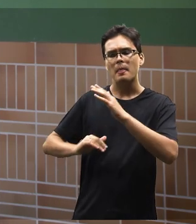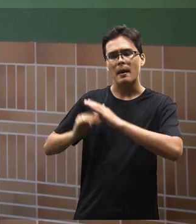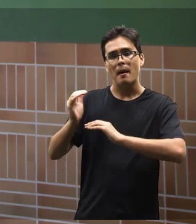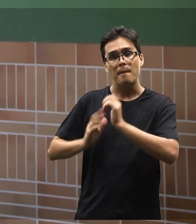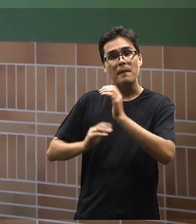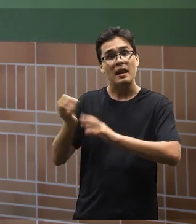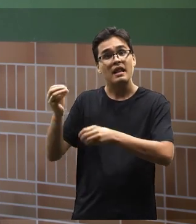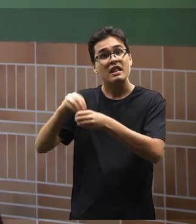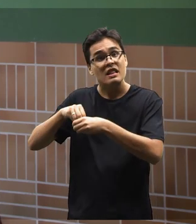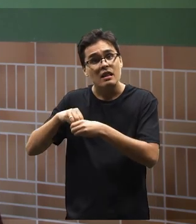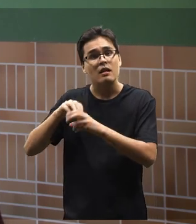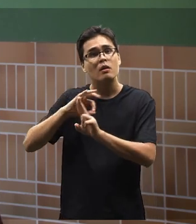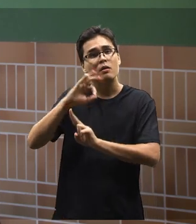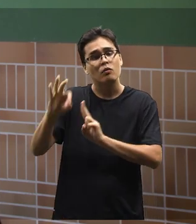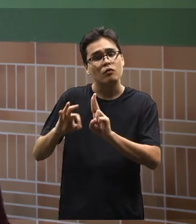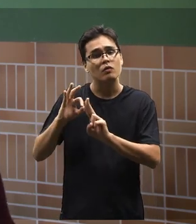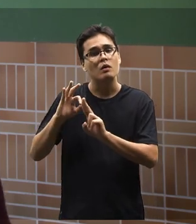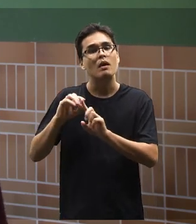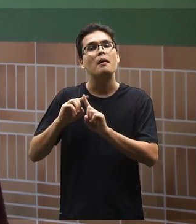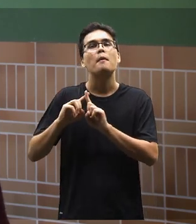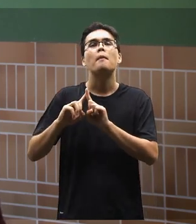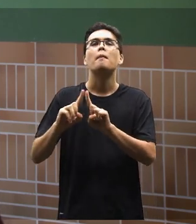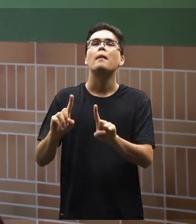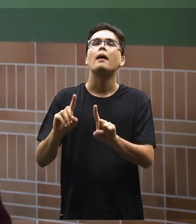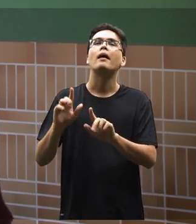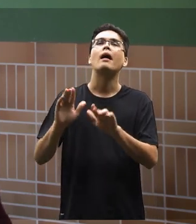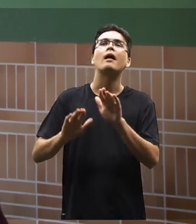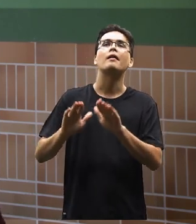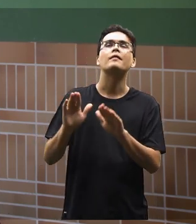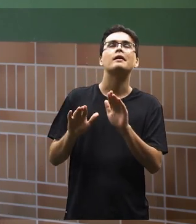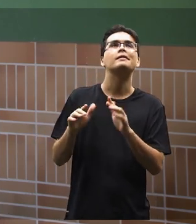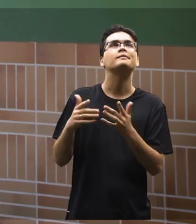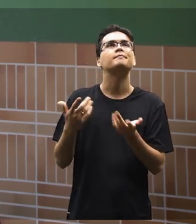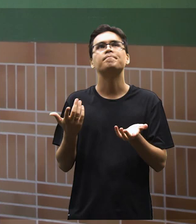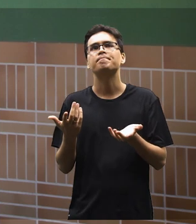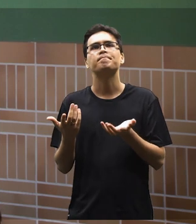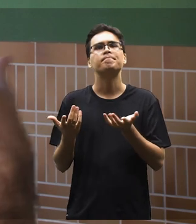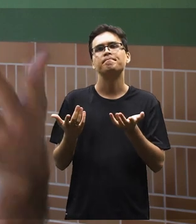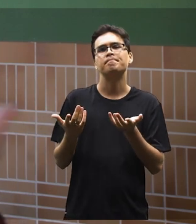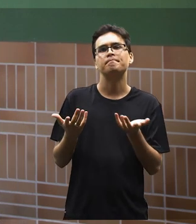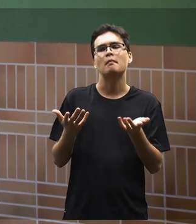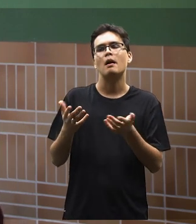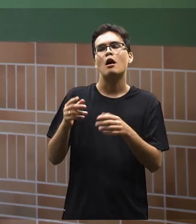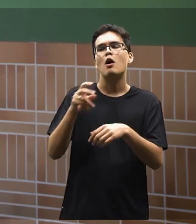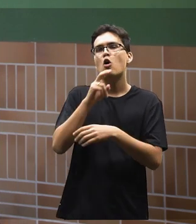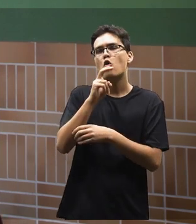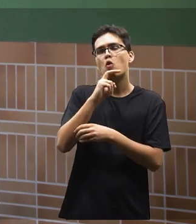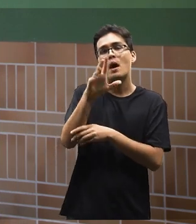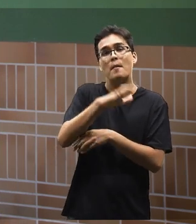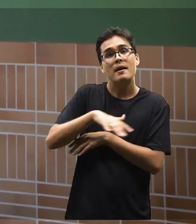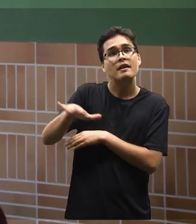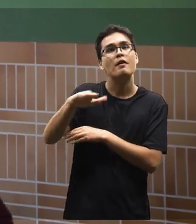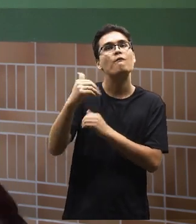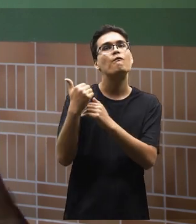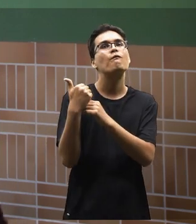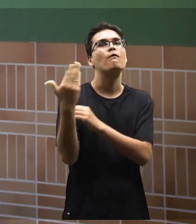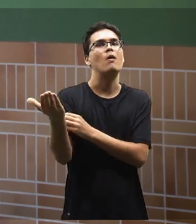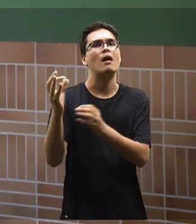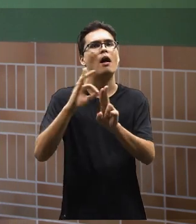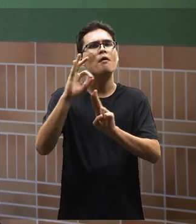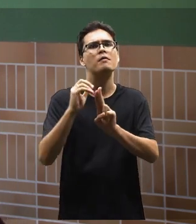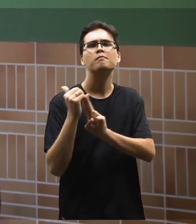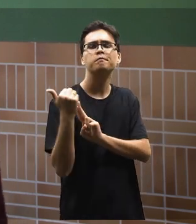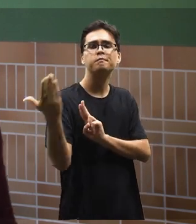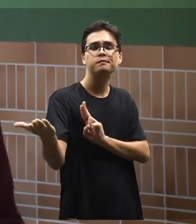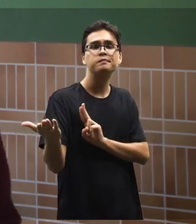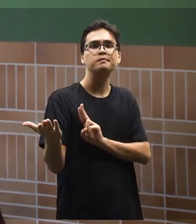prática dentro da universidade, ela traz a questão Sorocaba e região, né? Você ir para fora